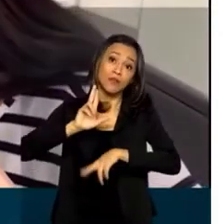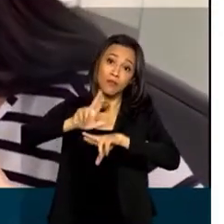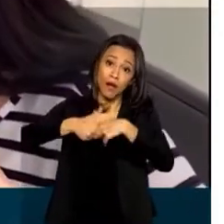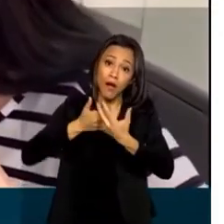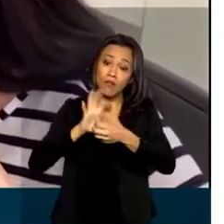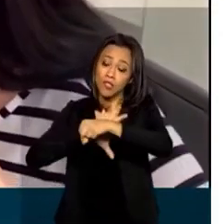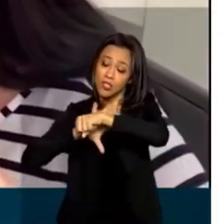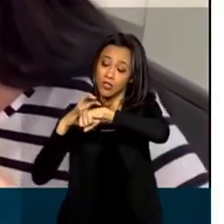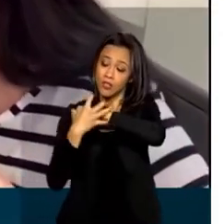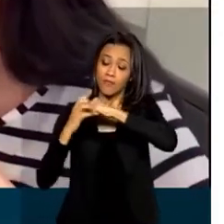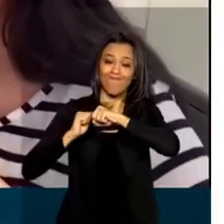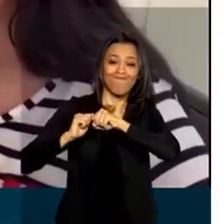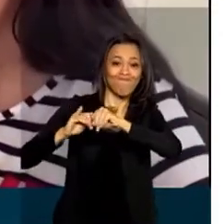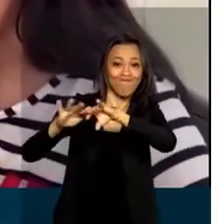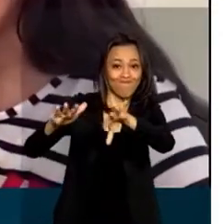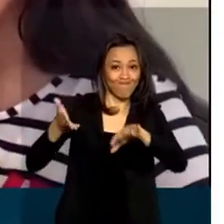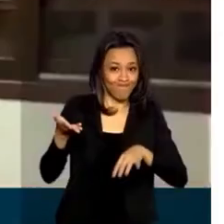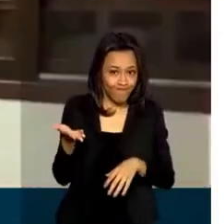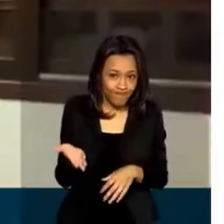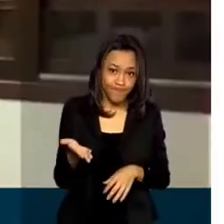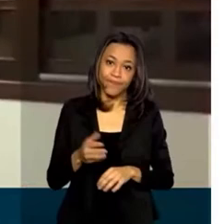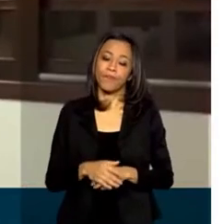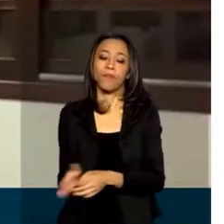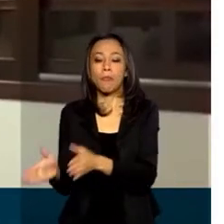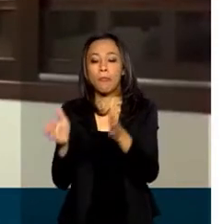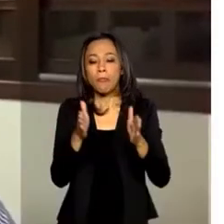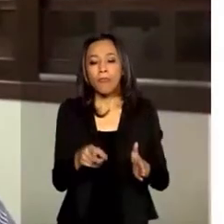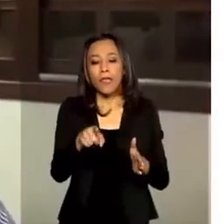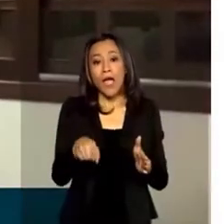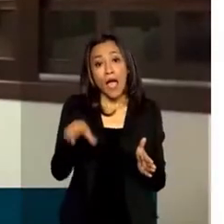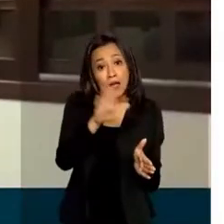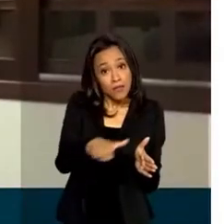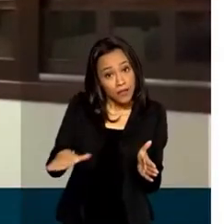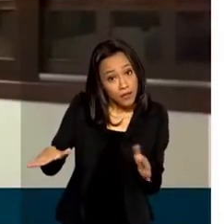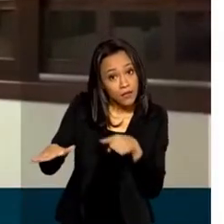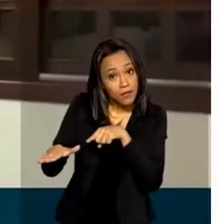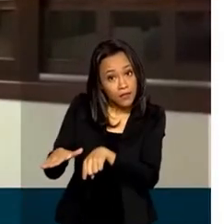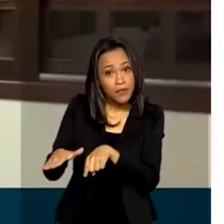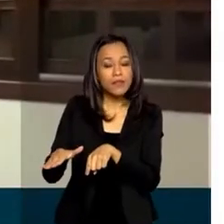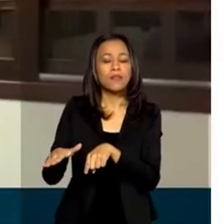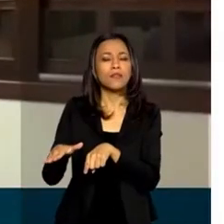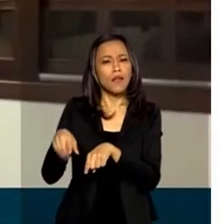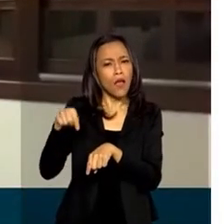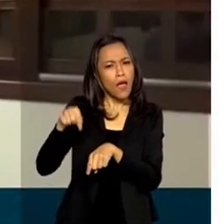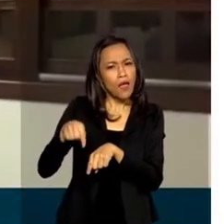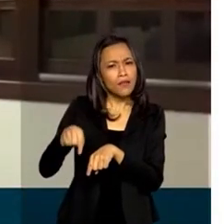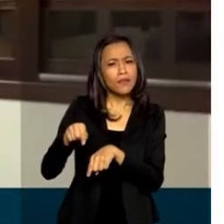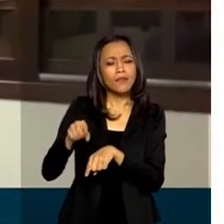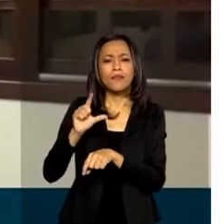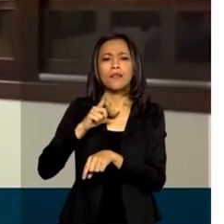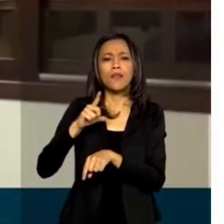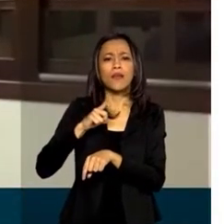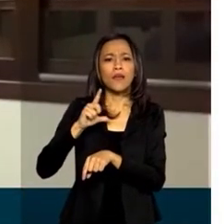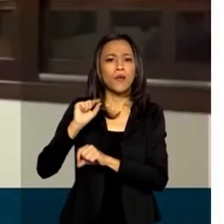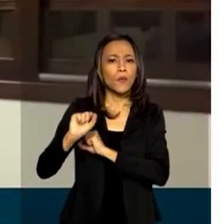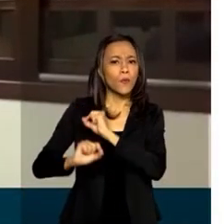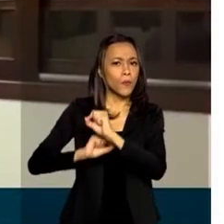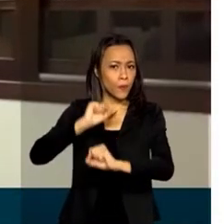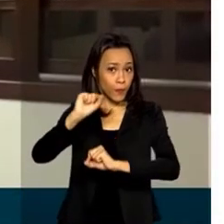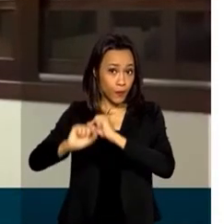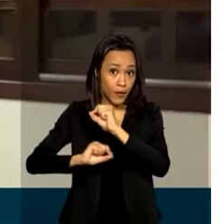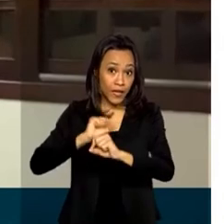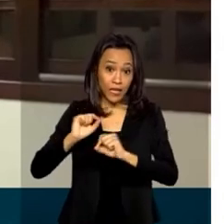agravamento da Covid-19. As crianças, em princípio, têm sido um pouco mais poupadas na